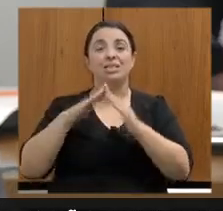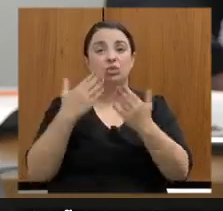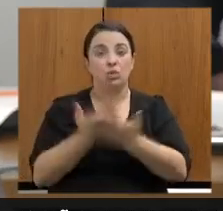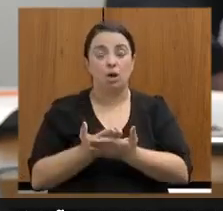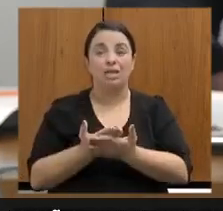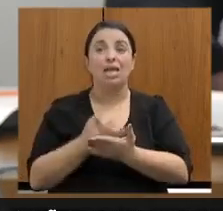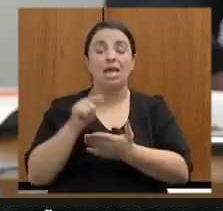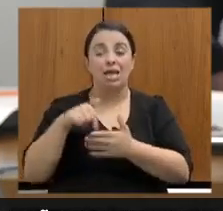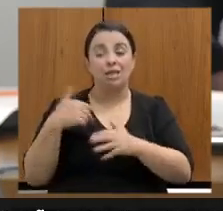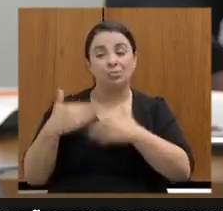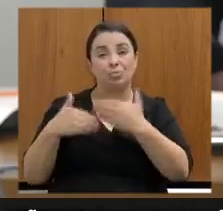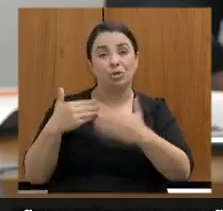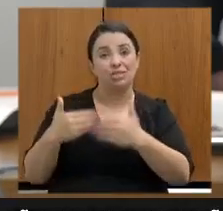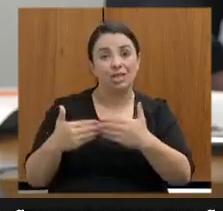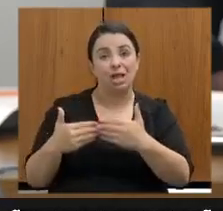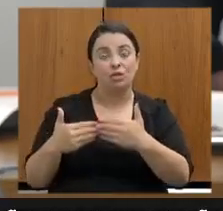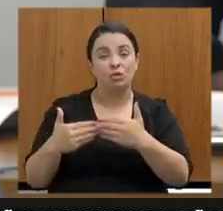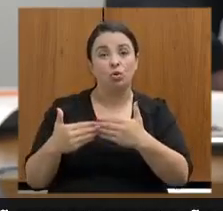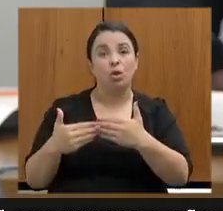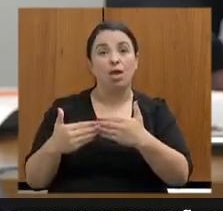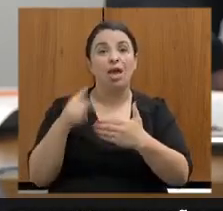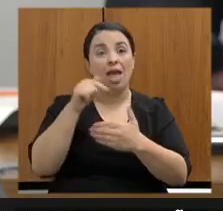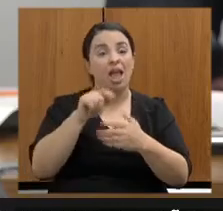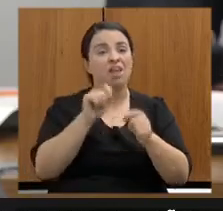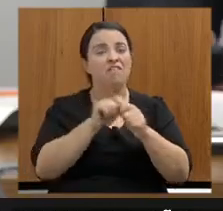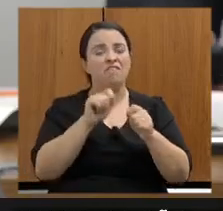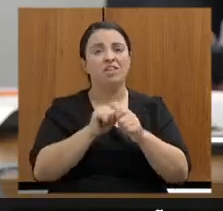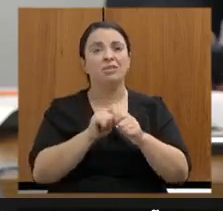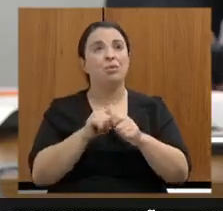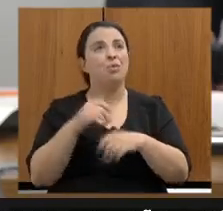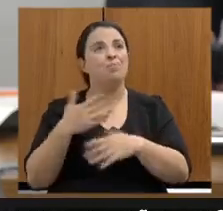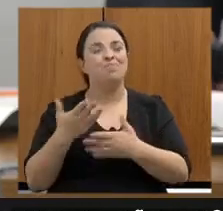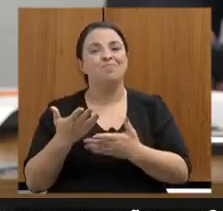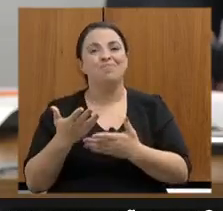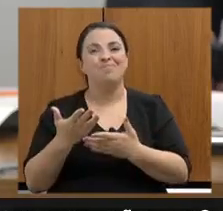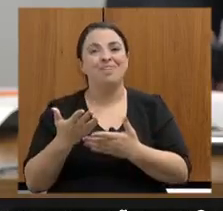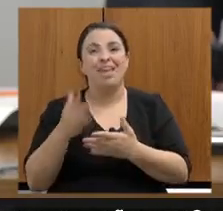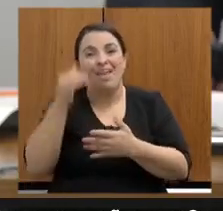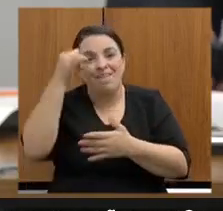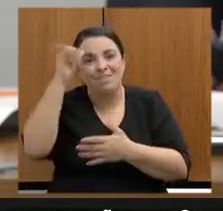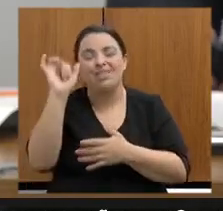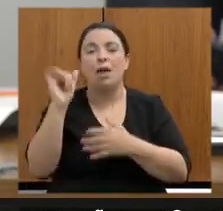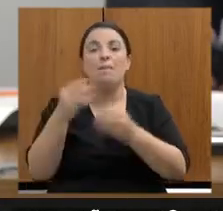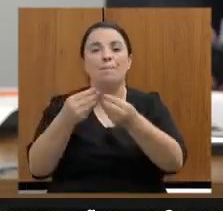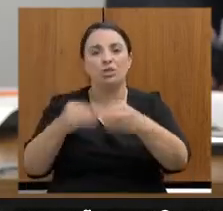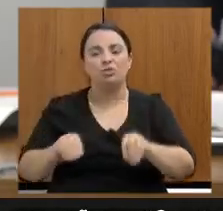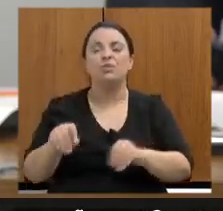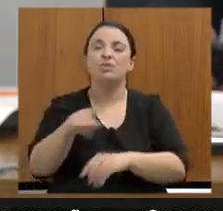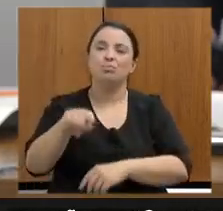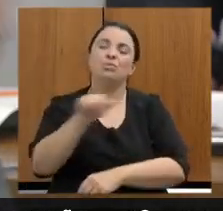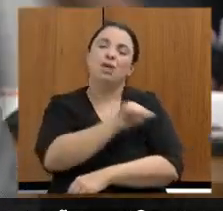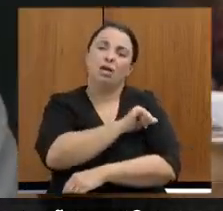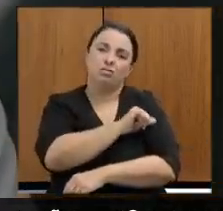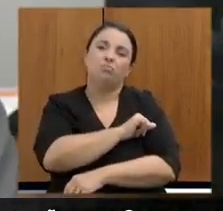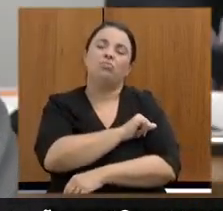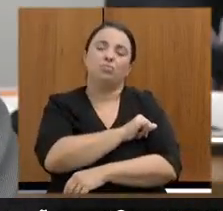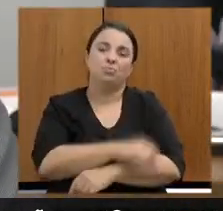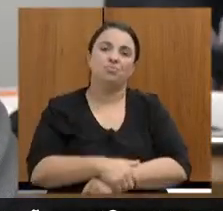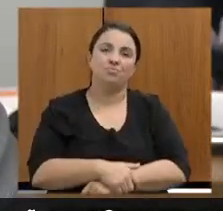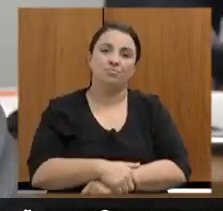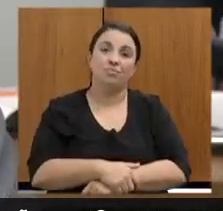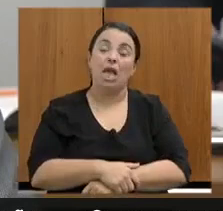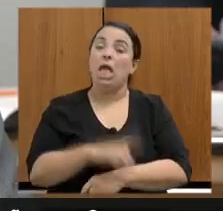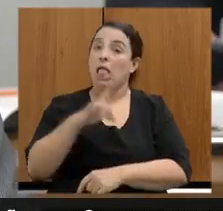possível para os alunos. Lembrando que a gente teve municípios, como Belo Horizonte, que